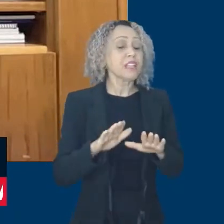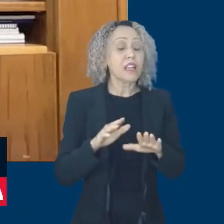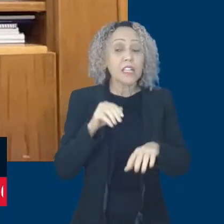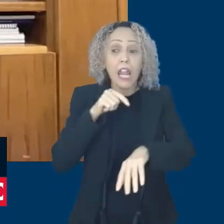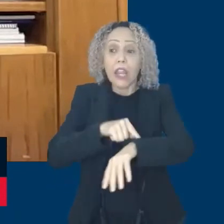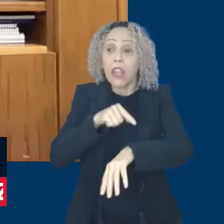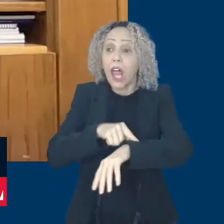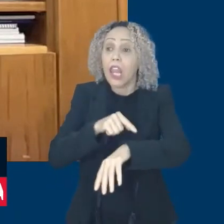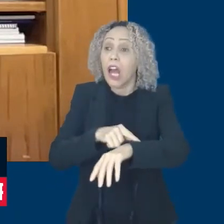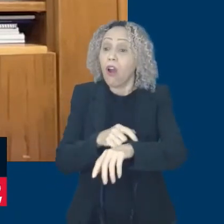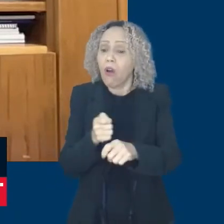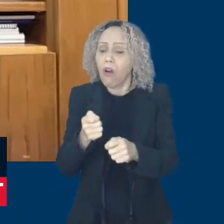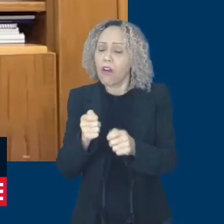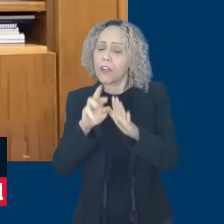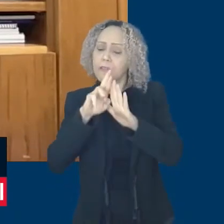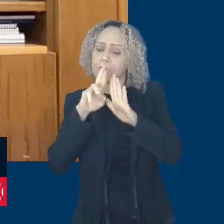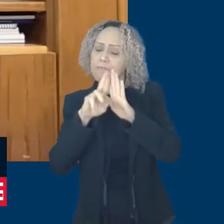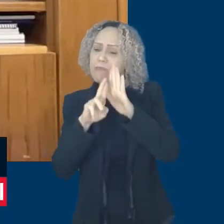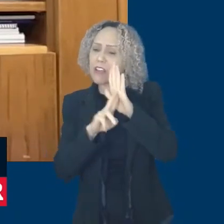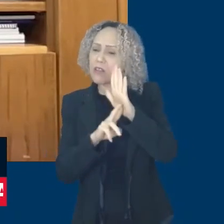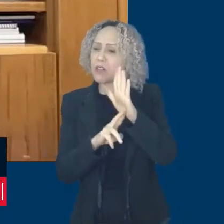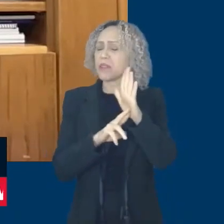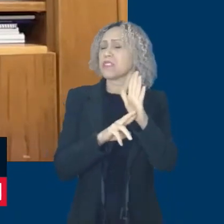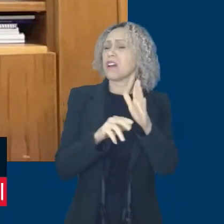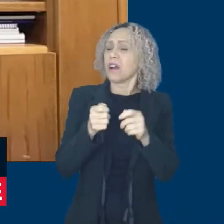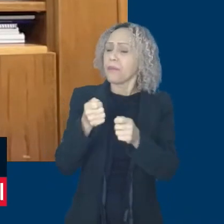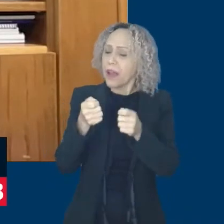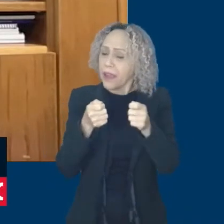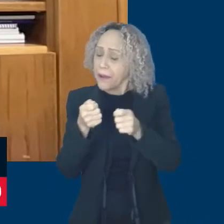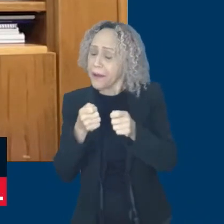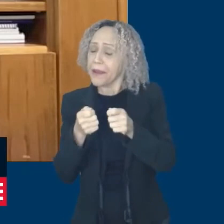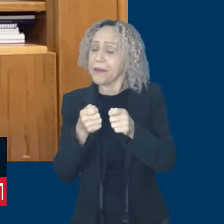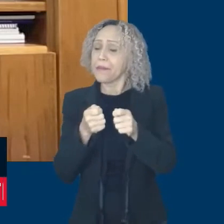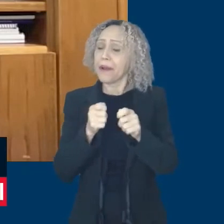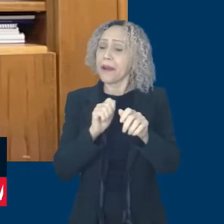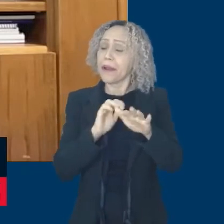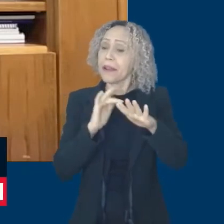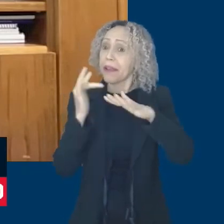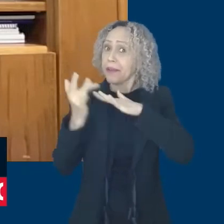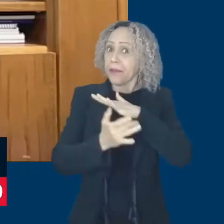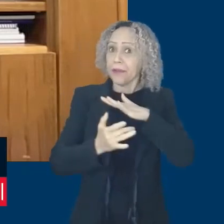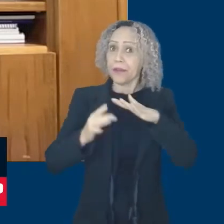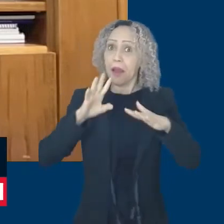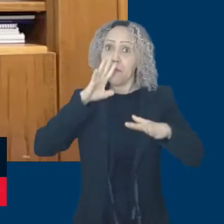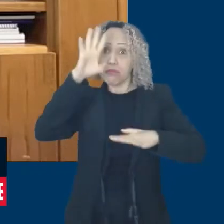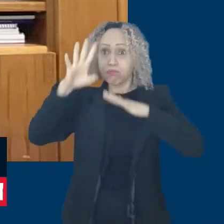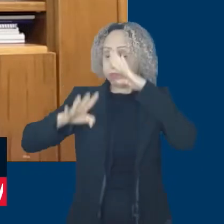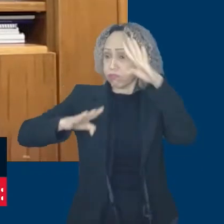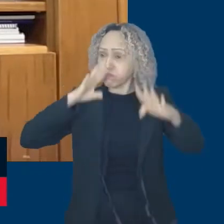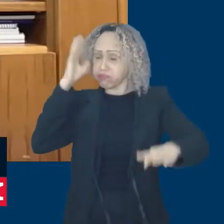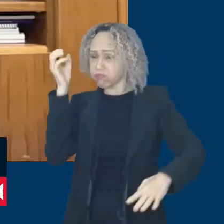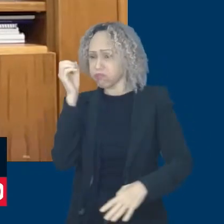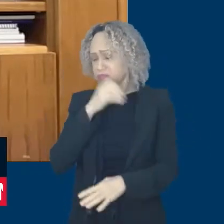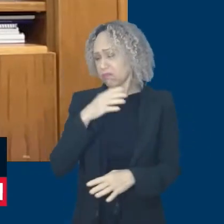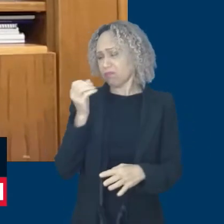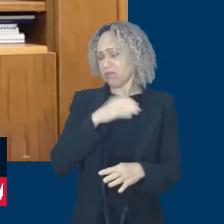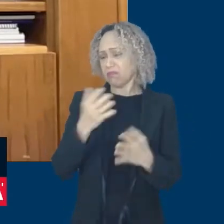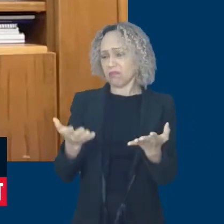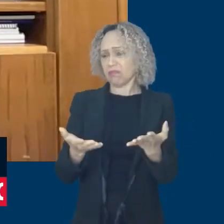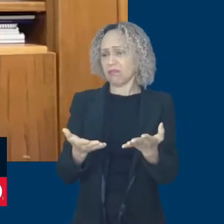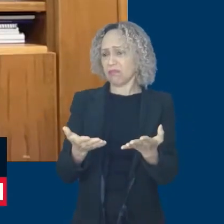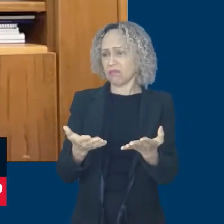abuso nas redes sociais. Ninguém está tratando do uso. O uso continua absolutamente permitido, de forma irrestrita.